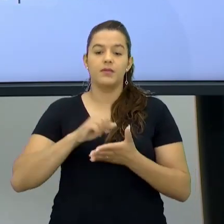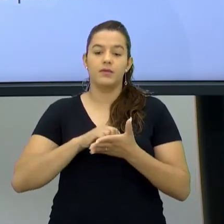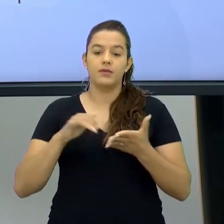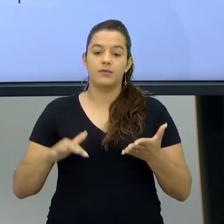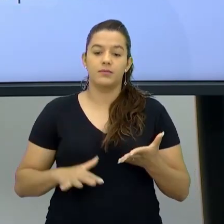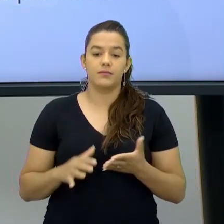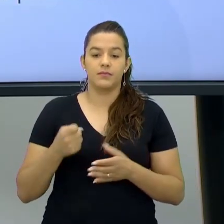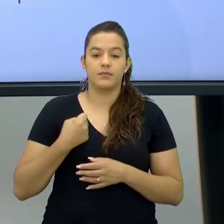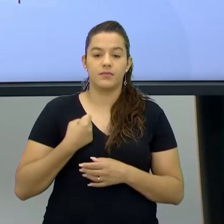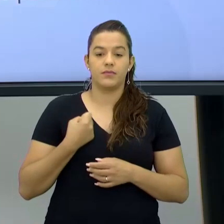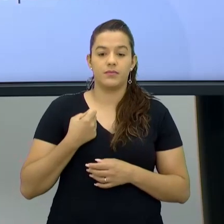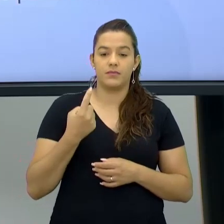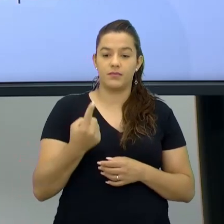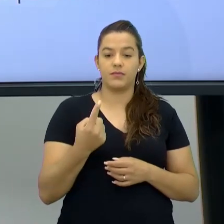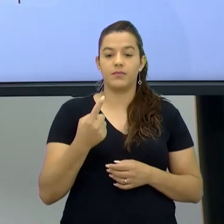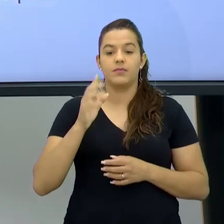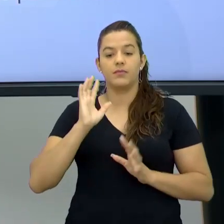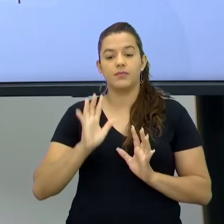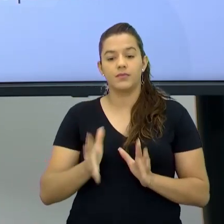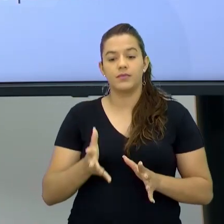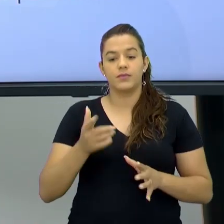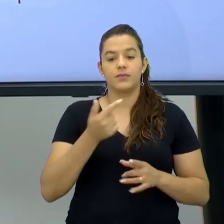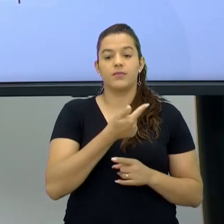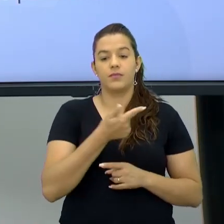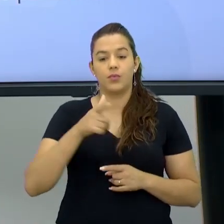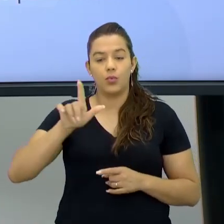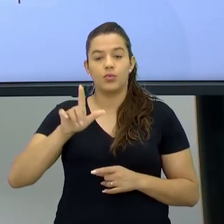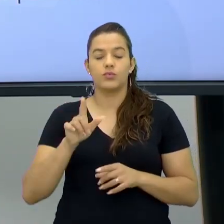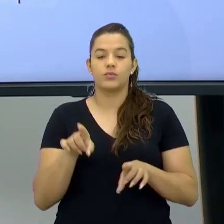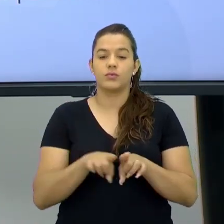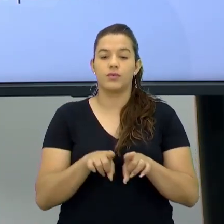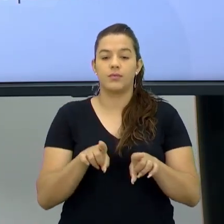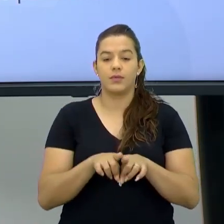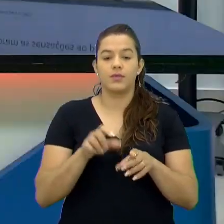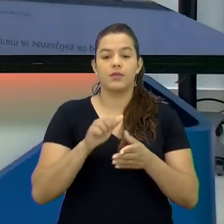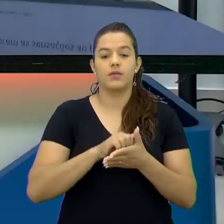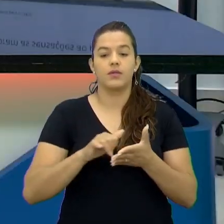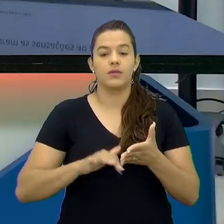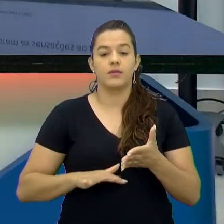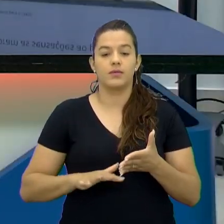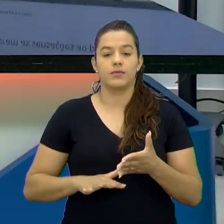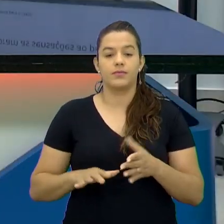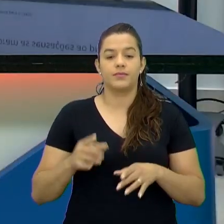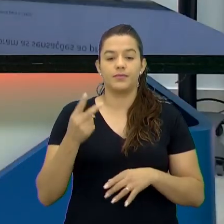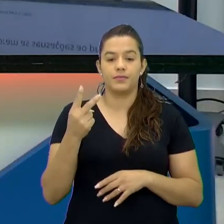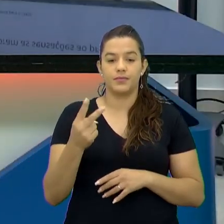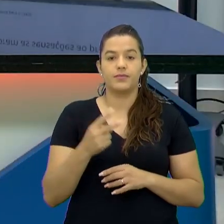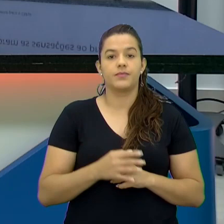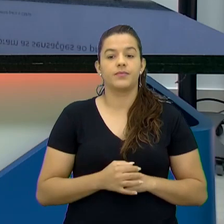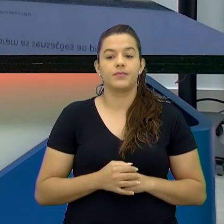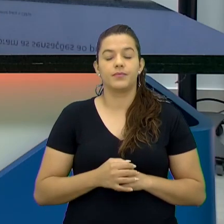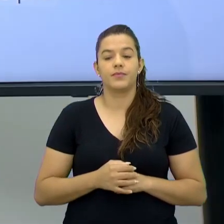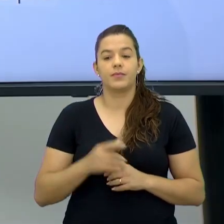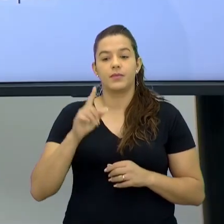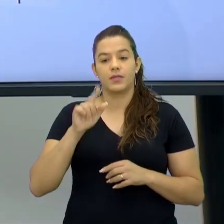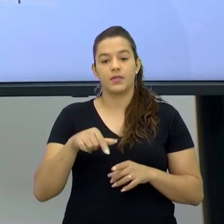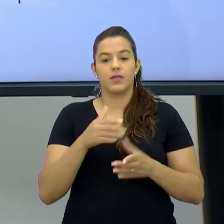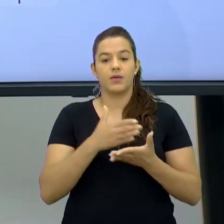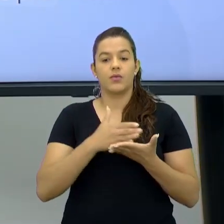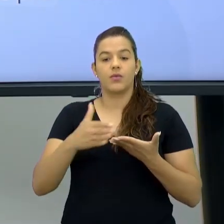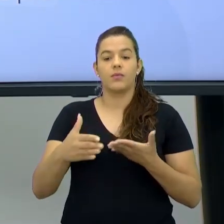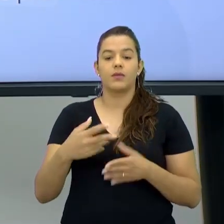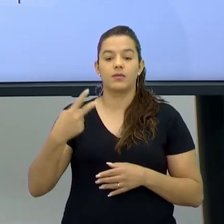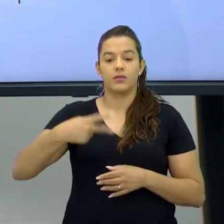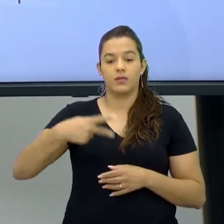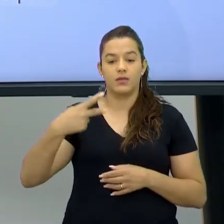integrada 1 Mas a gente já fica ali Com um pontapé Para a atividade integrada 2 Tanto é que o comecinho da 2